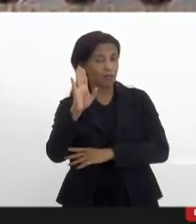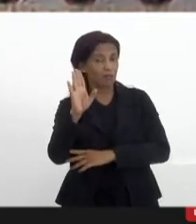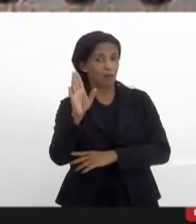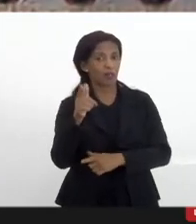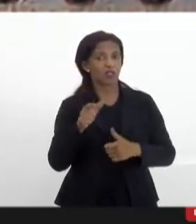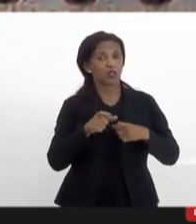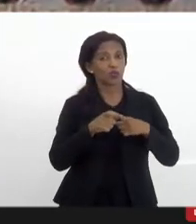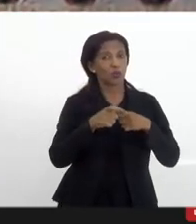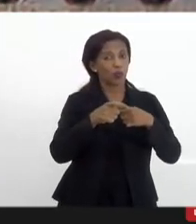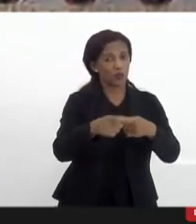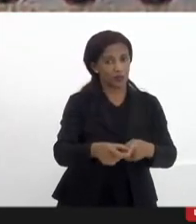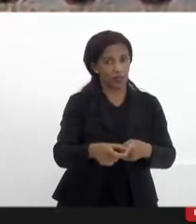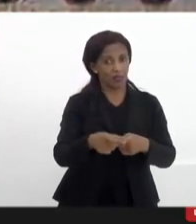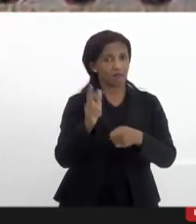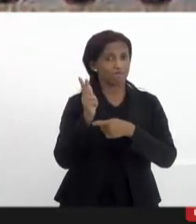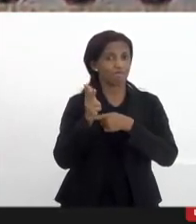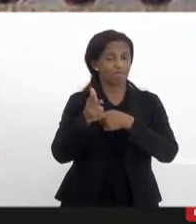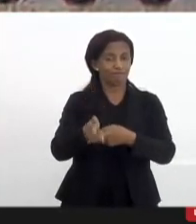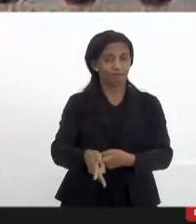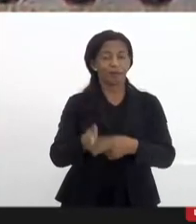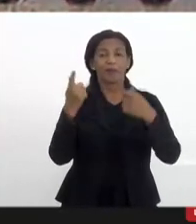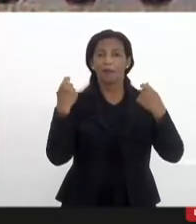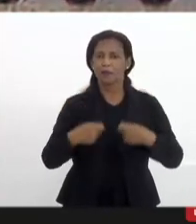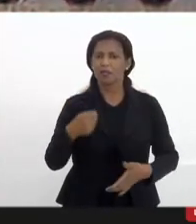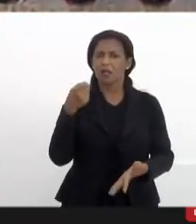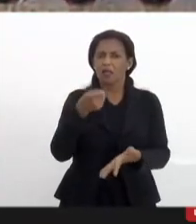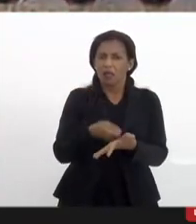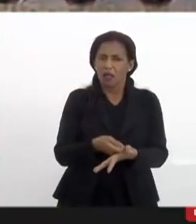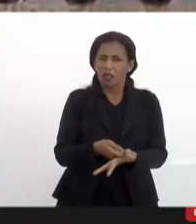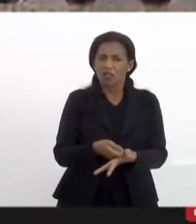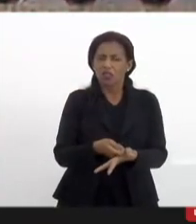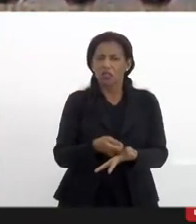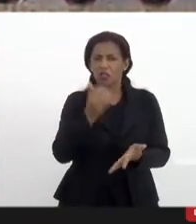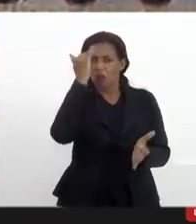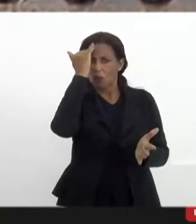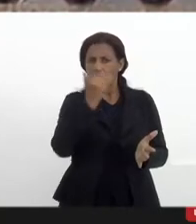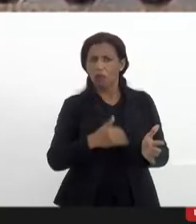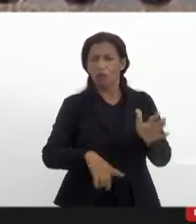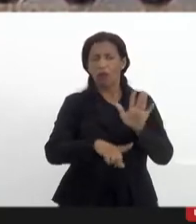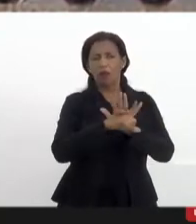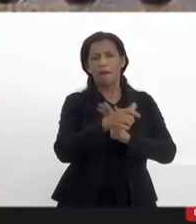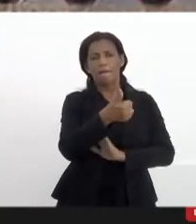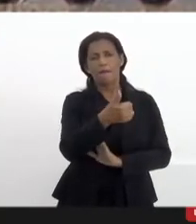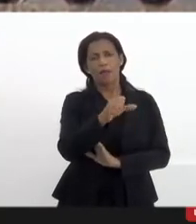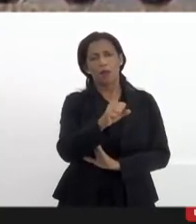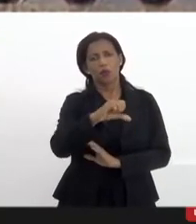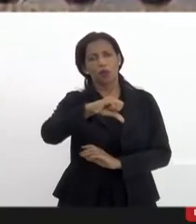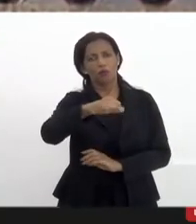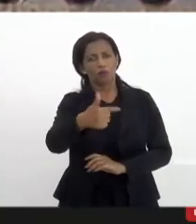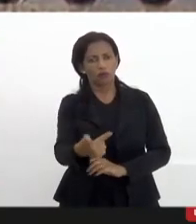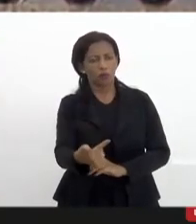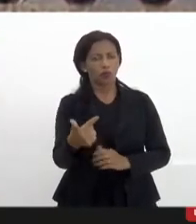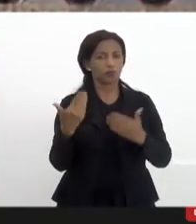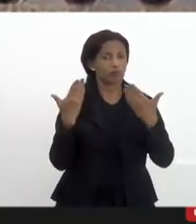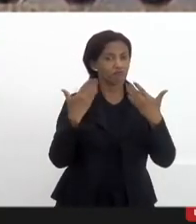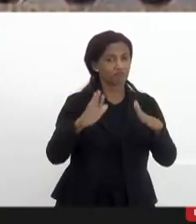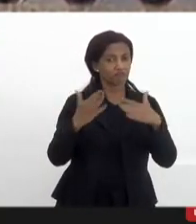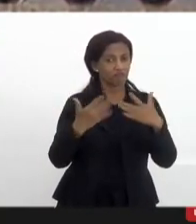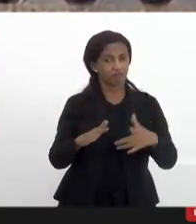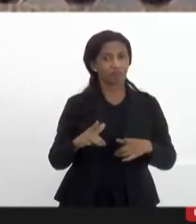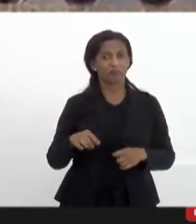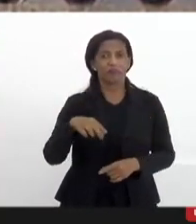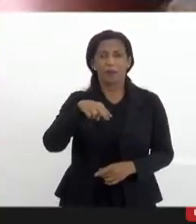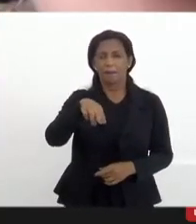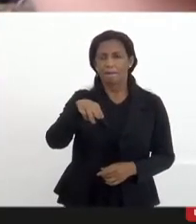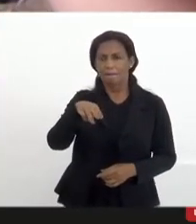comunitárias de fato a gente precisa garantir o cumpra-se da lei 6892 parabenizar mais uma vez o